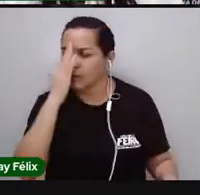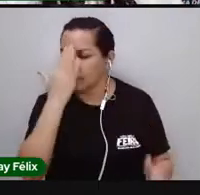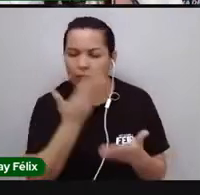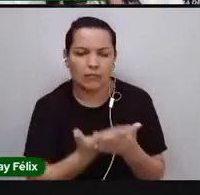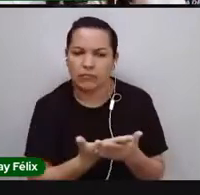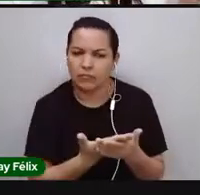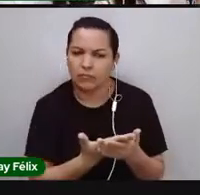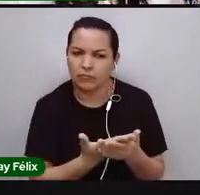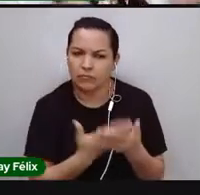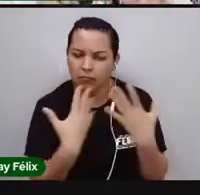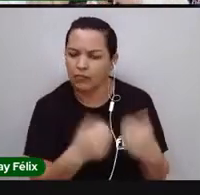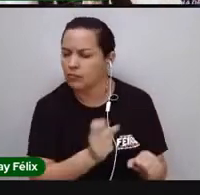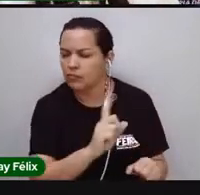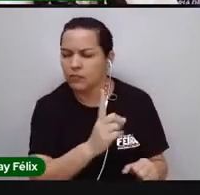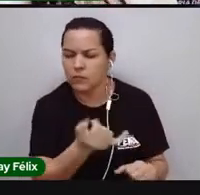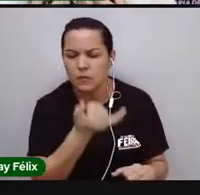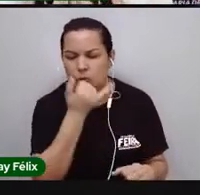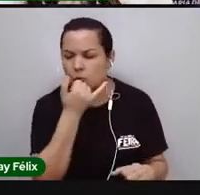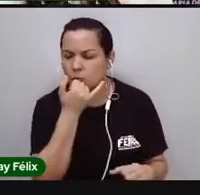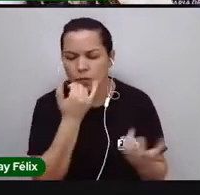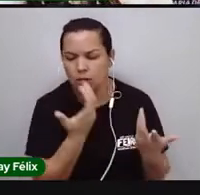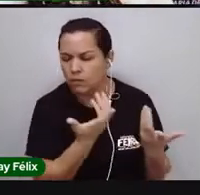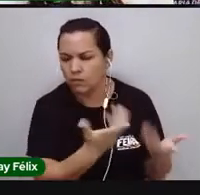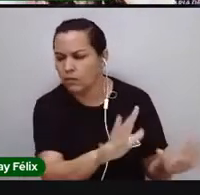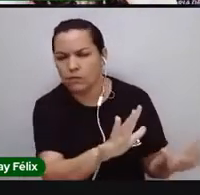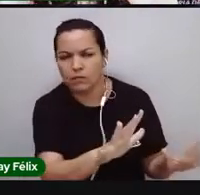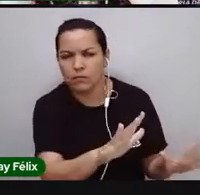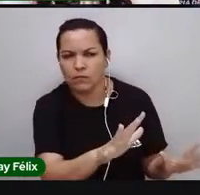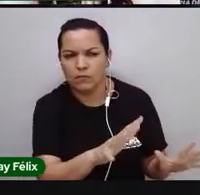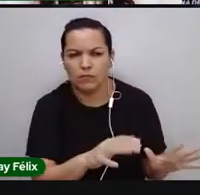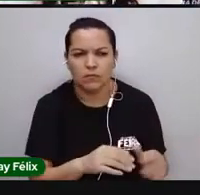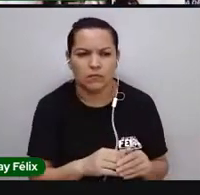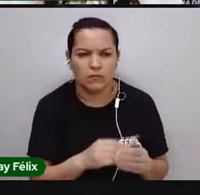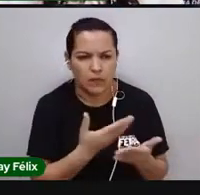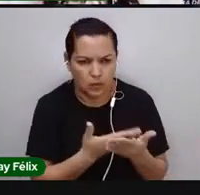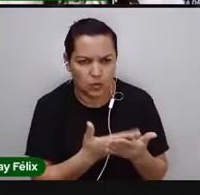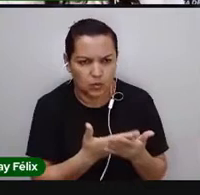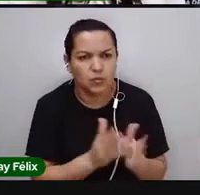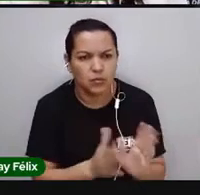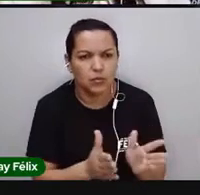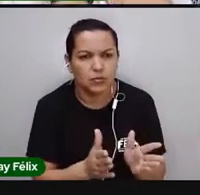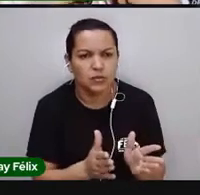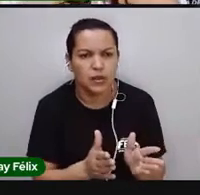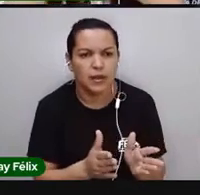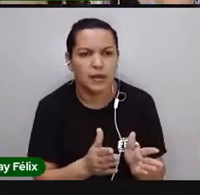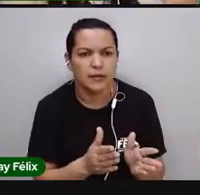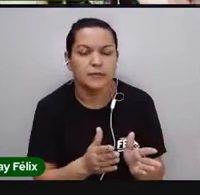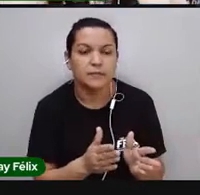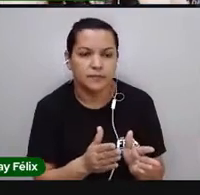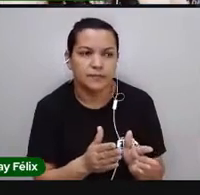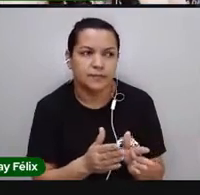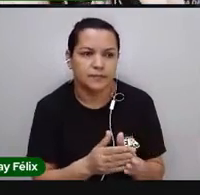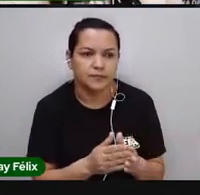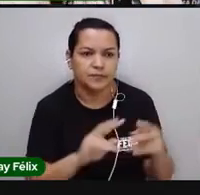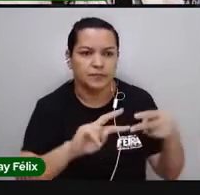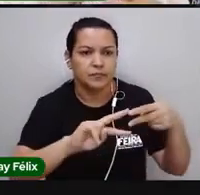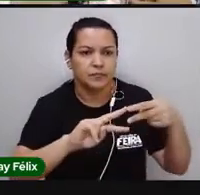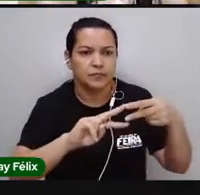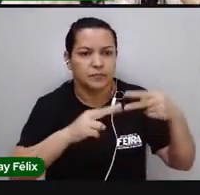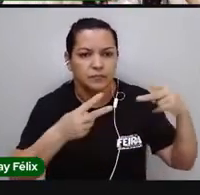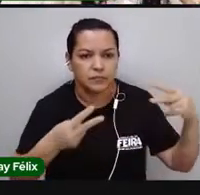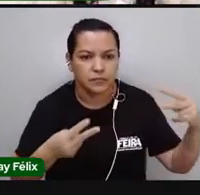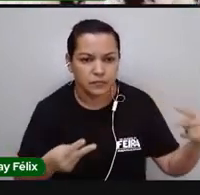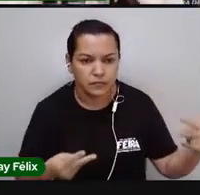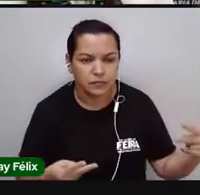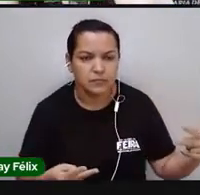Nós já repudiamos, inclusive, nós já fizemos estudos, hoje em dia, com o DNA, estudos